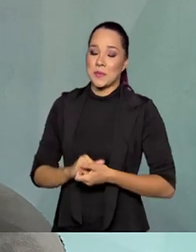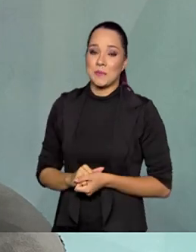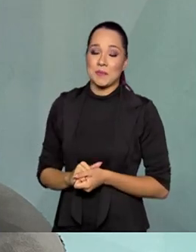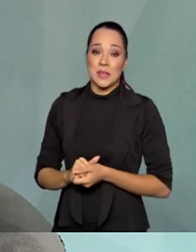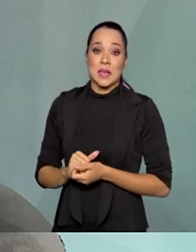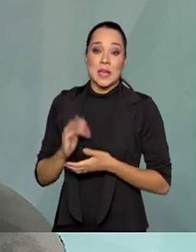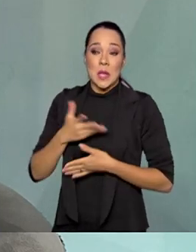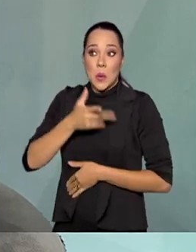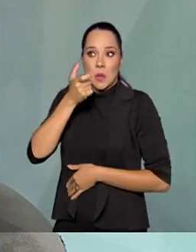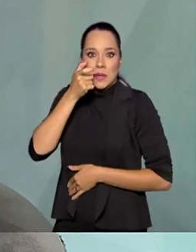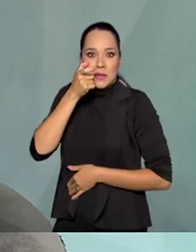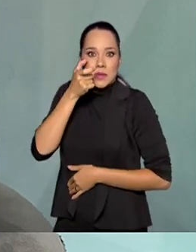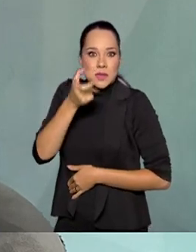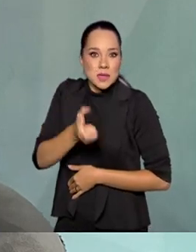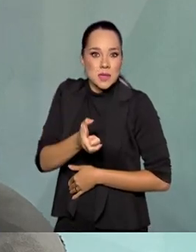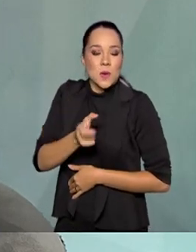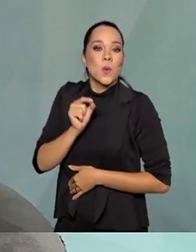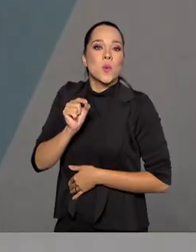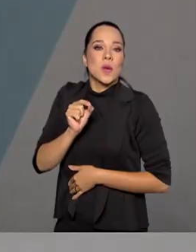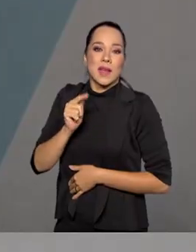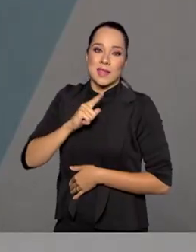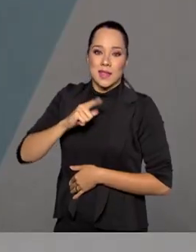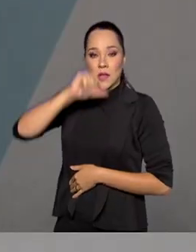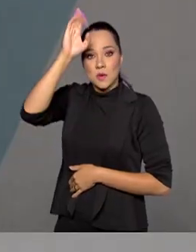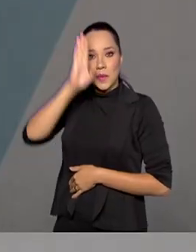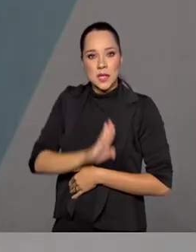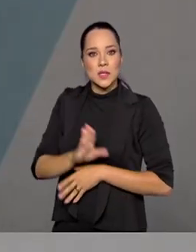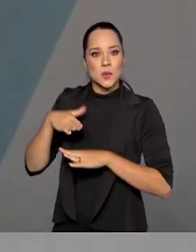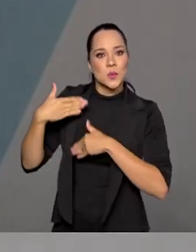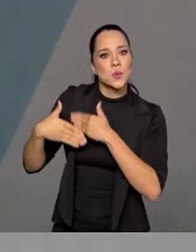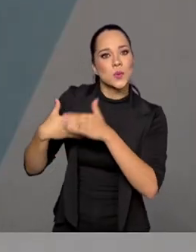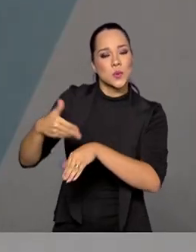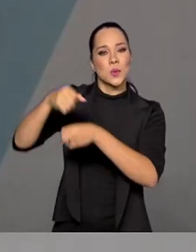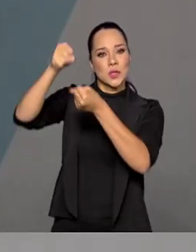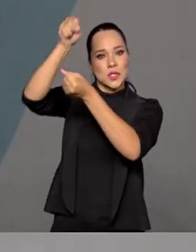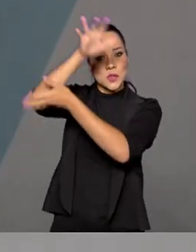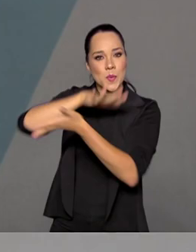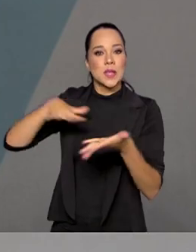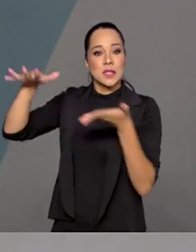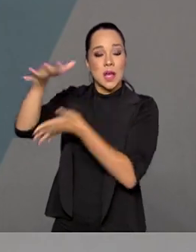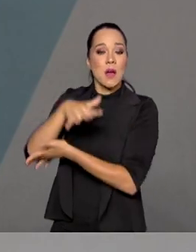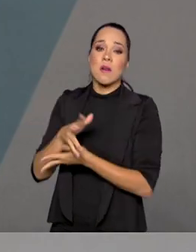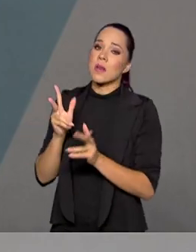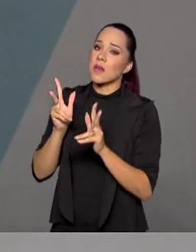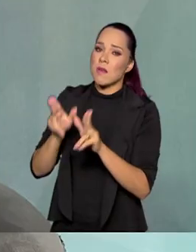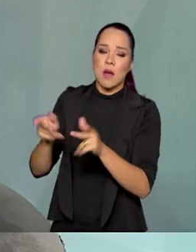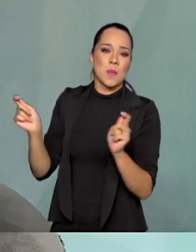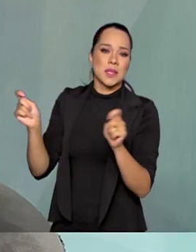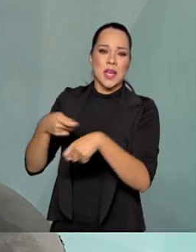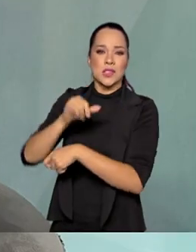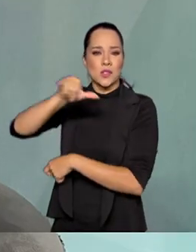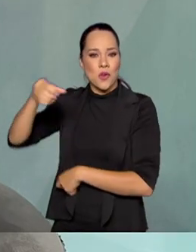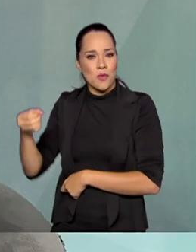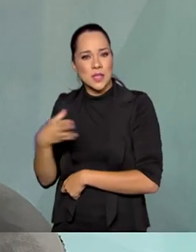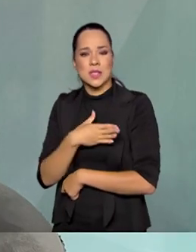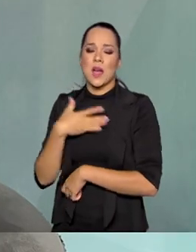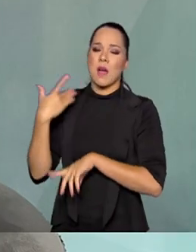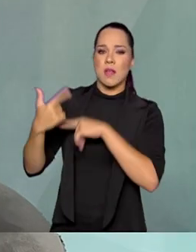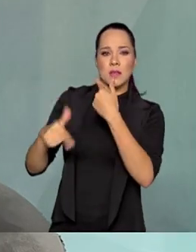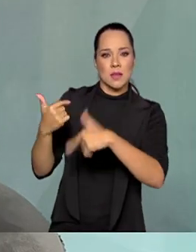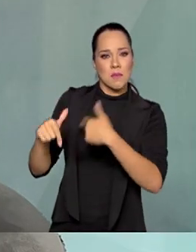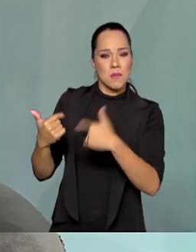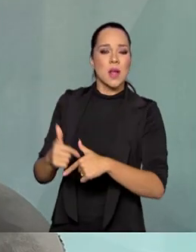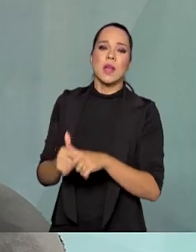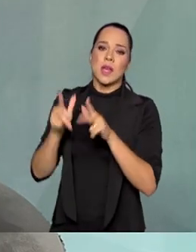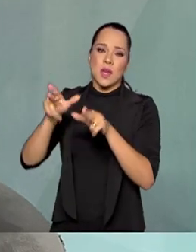Então, a grande ambição, de certa forma, é ter no Brasil um segmento espacial com a mesma capacidade de inovação, de geração de empregos,